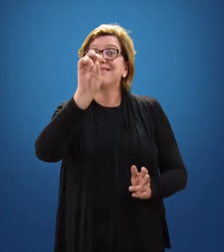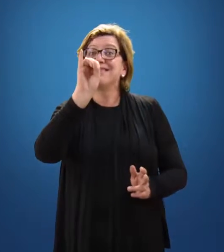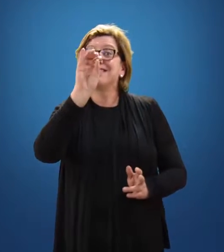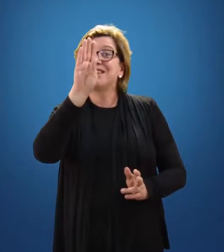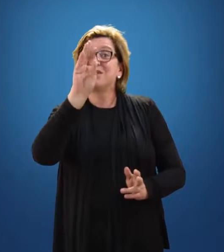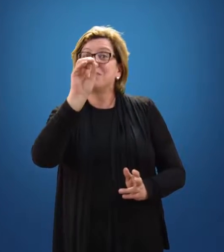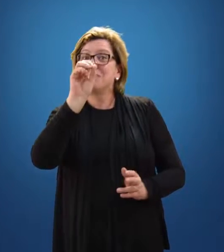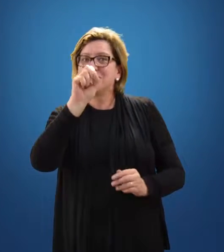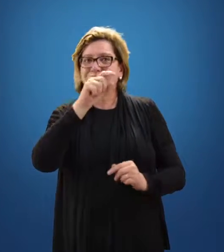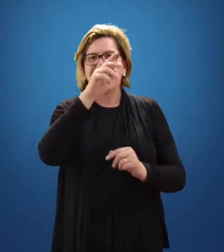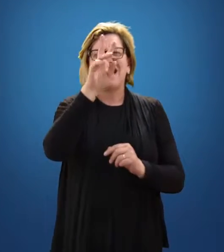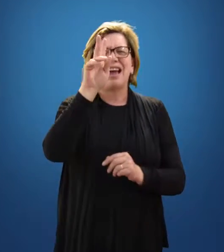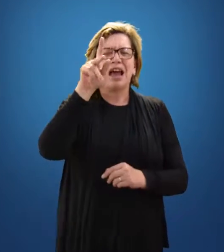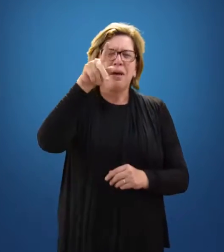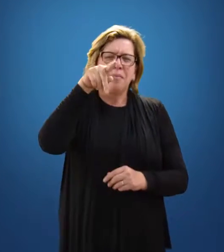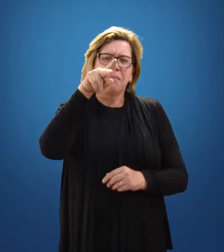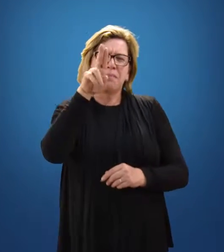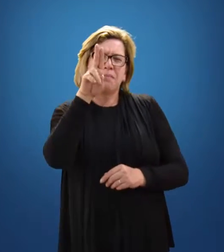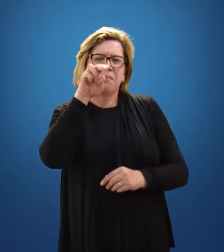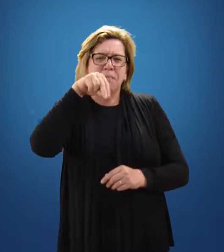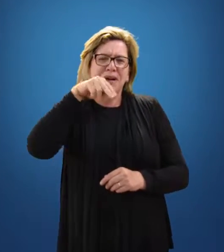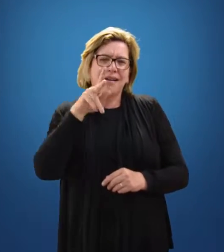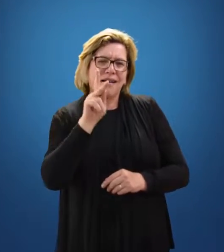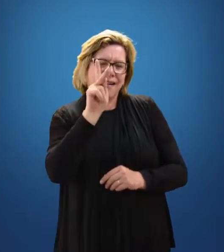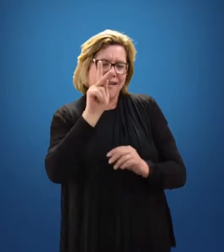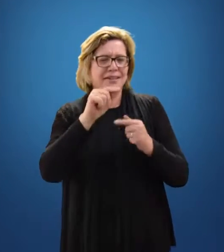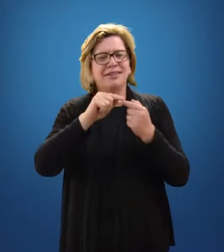Punks, hip hoppers,